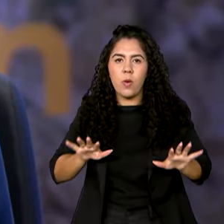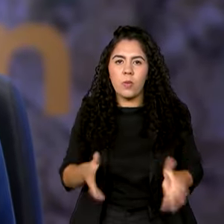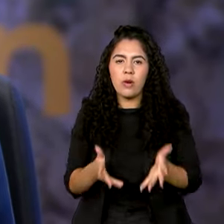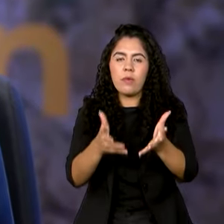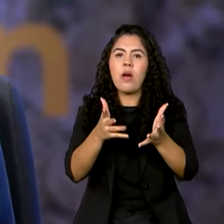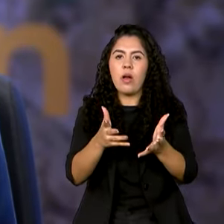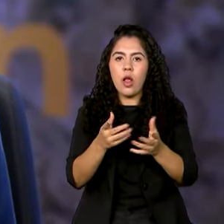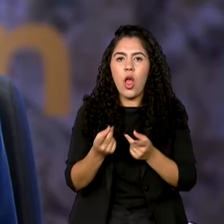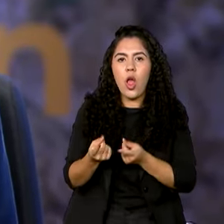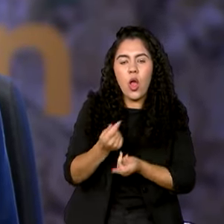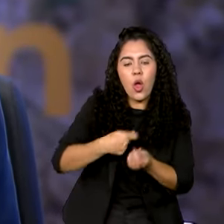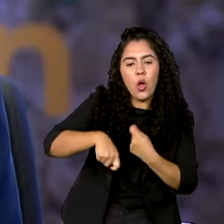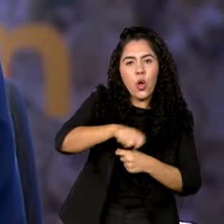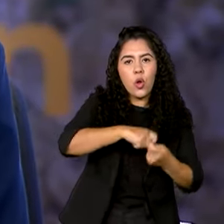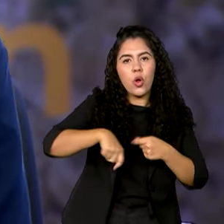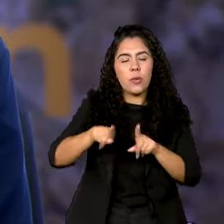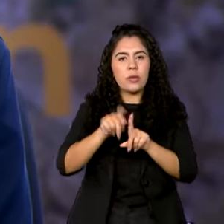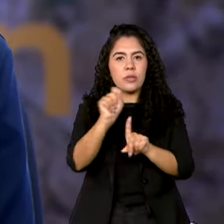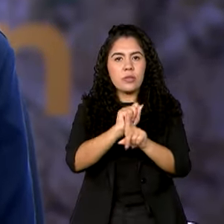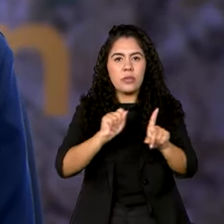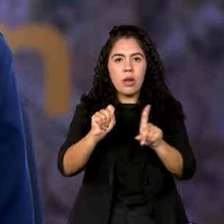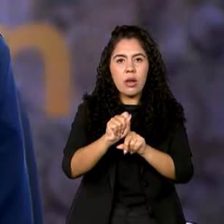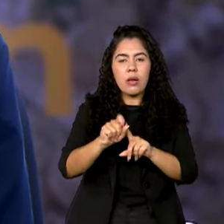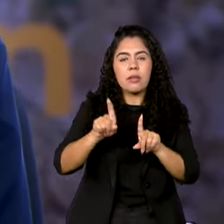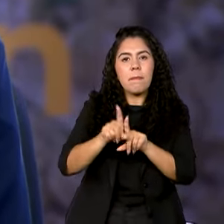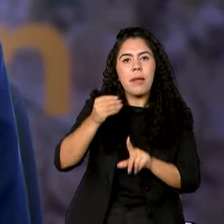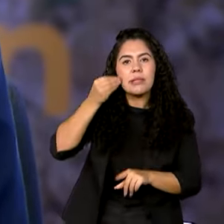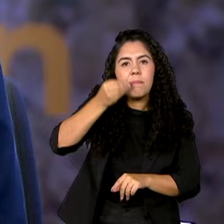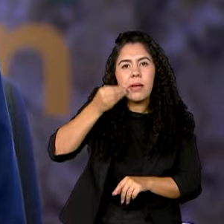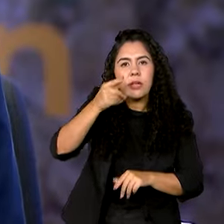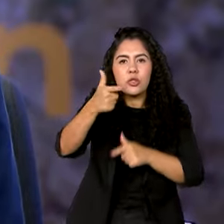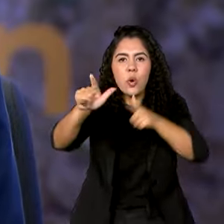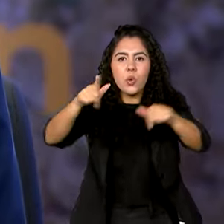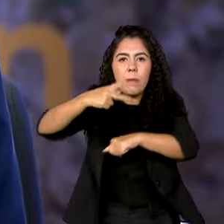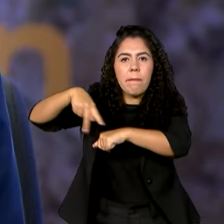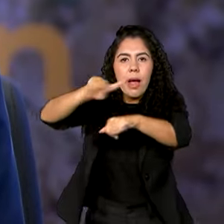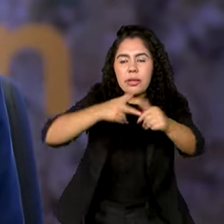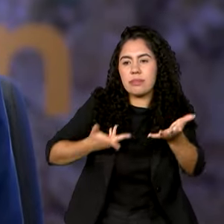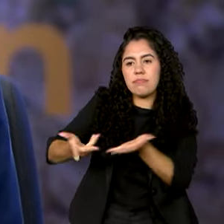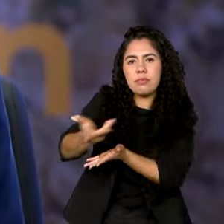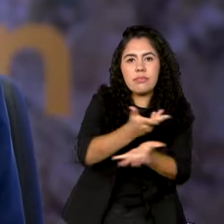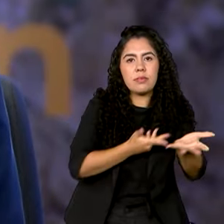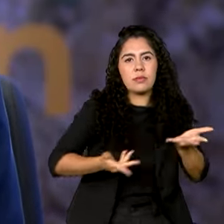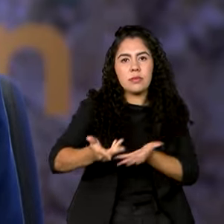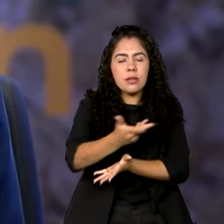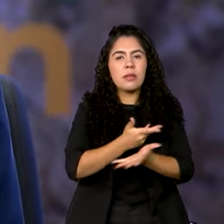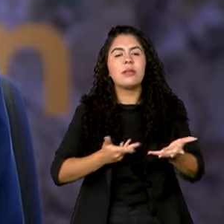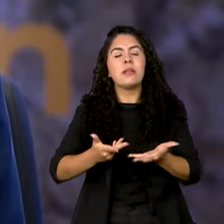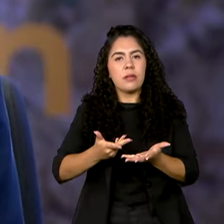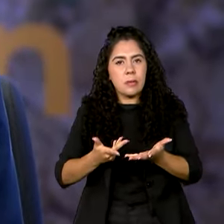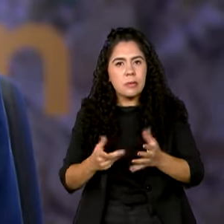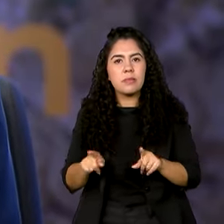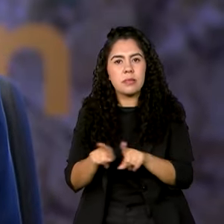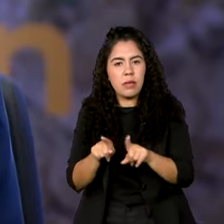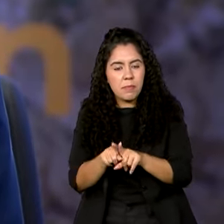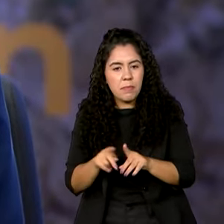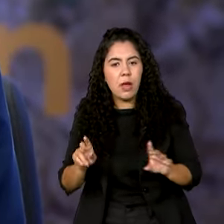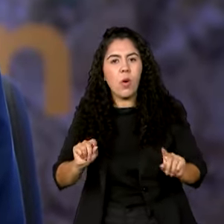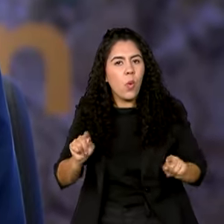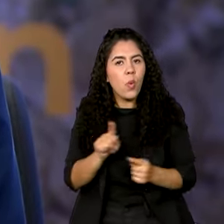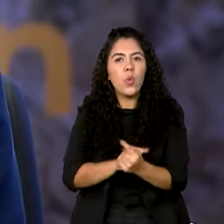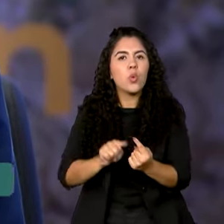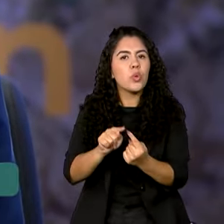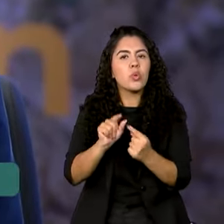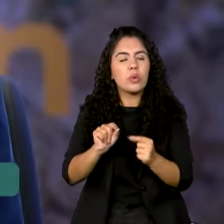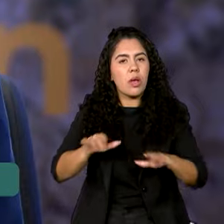social por meio da troca de conhecimentos e de tecnologias, sem condicionalidades, promovendo